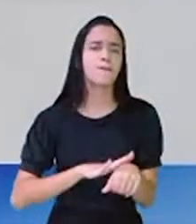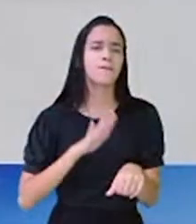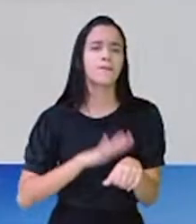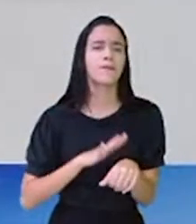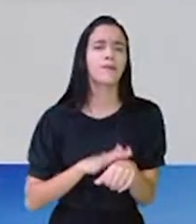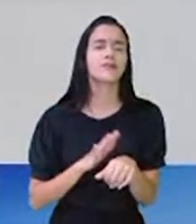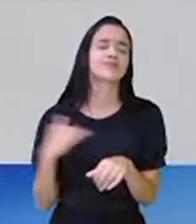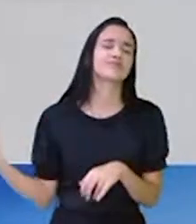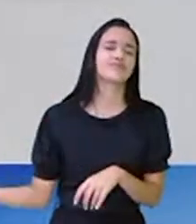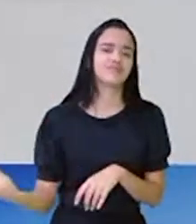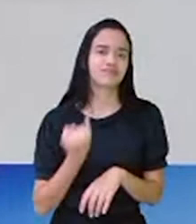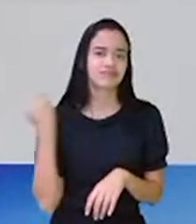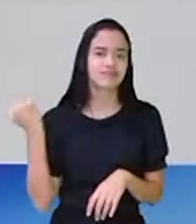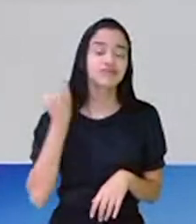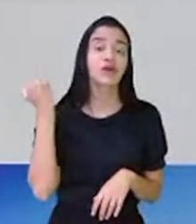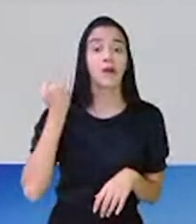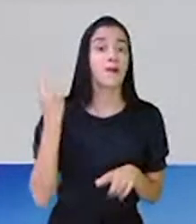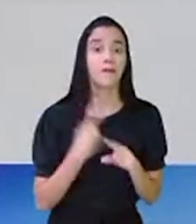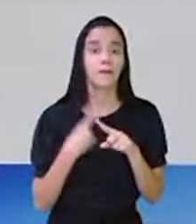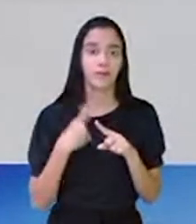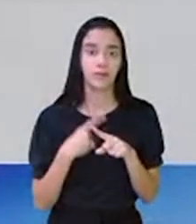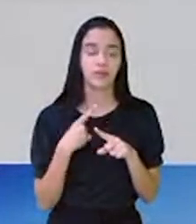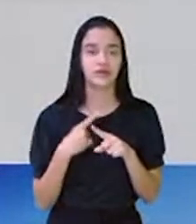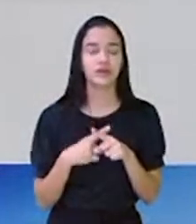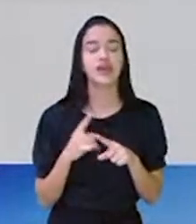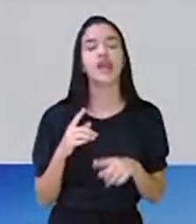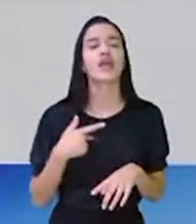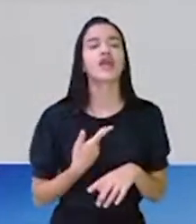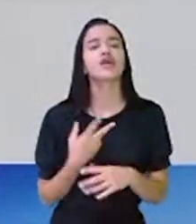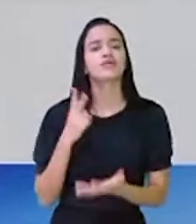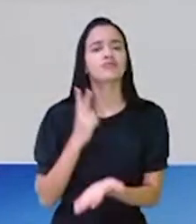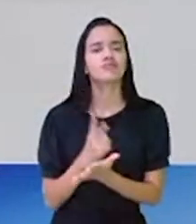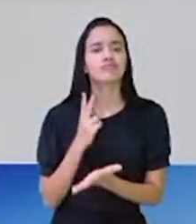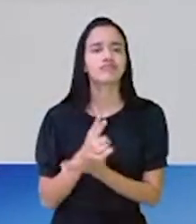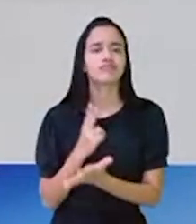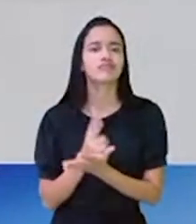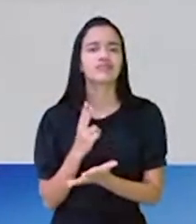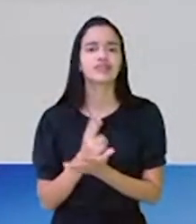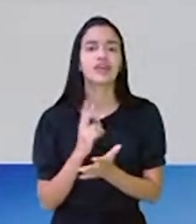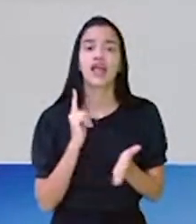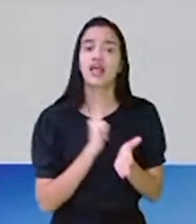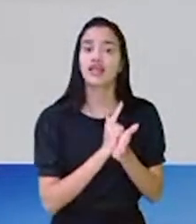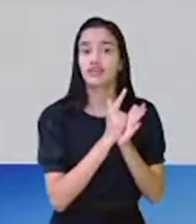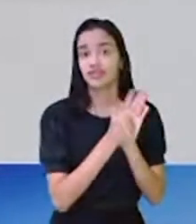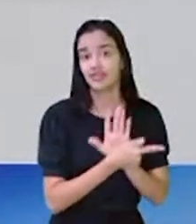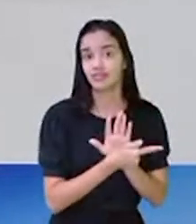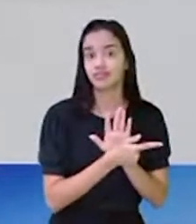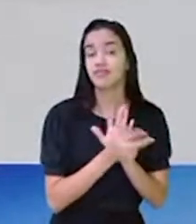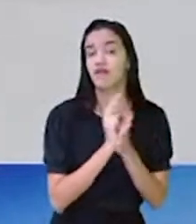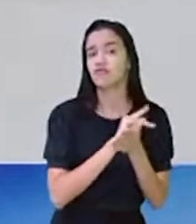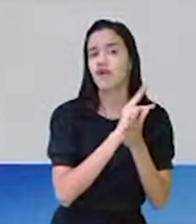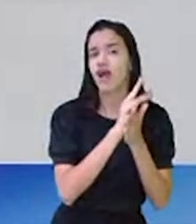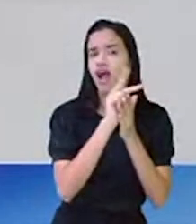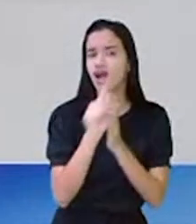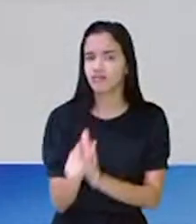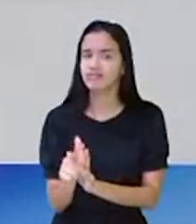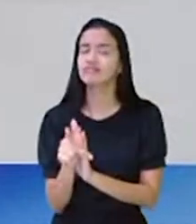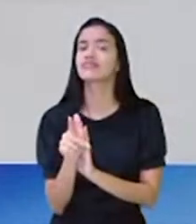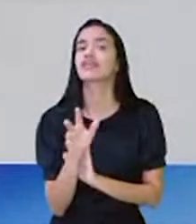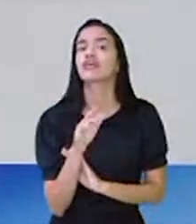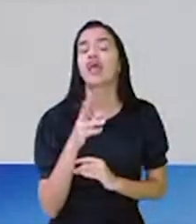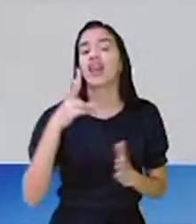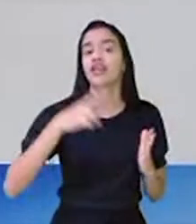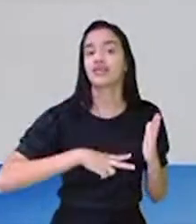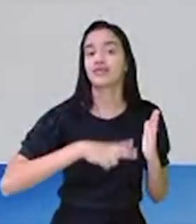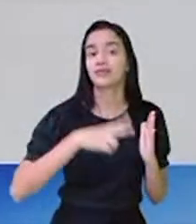muito importante. Por quê? Porque eu sempre estou trazendo gêneros variados de leitura.